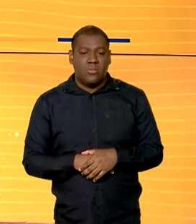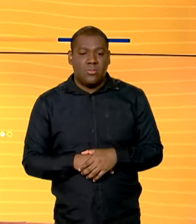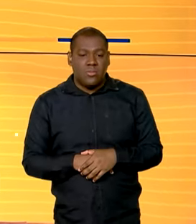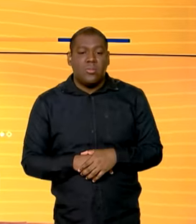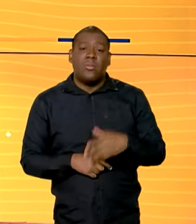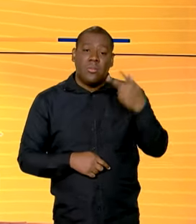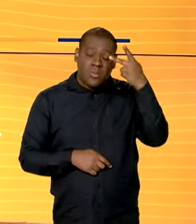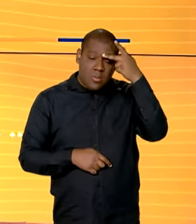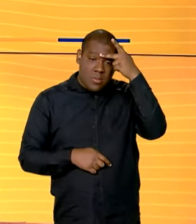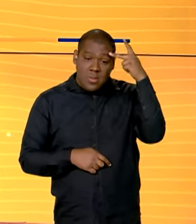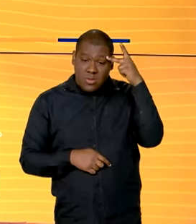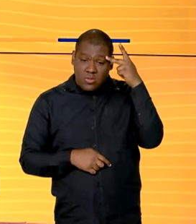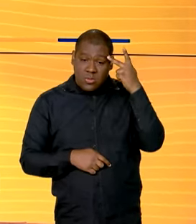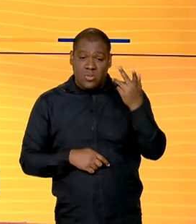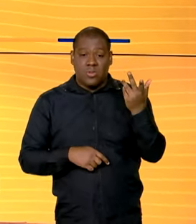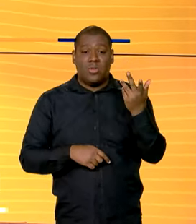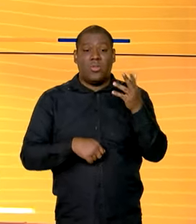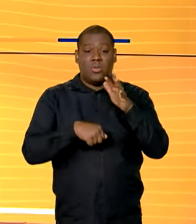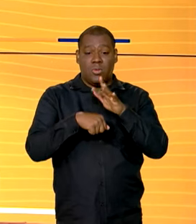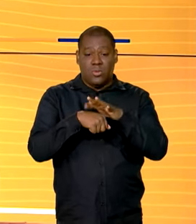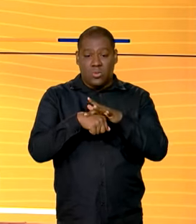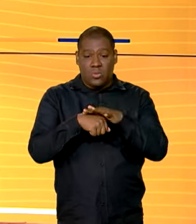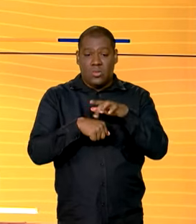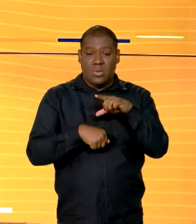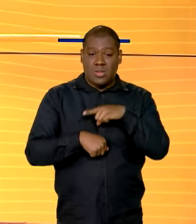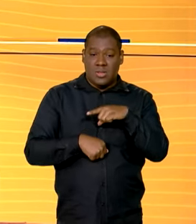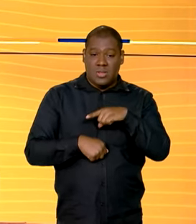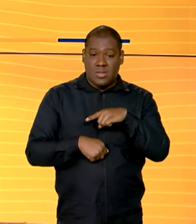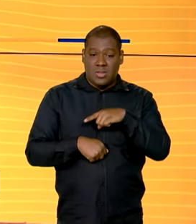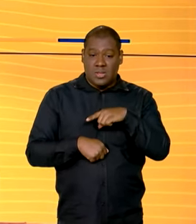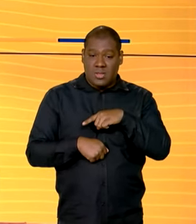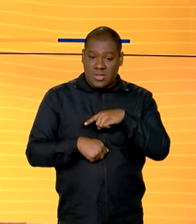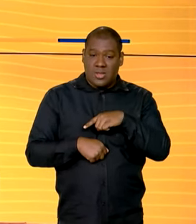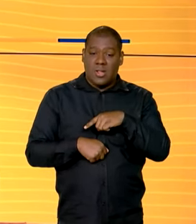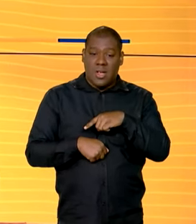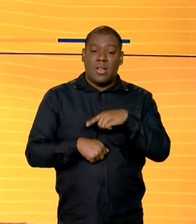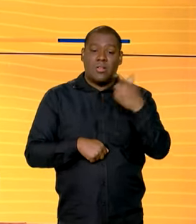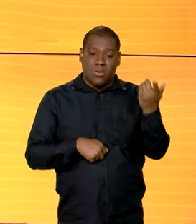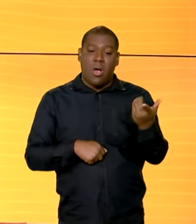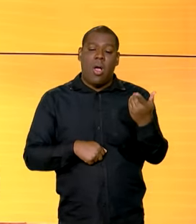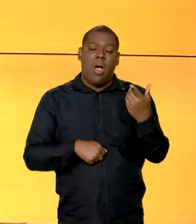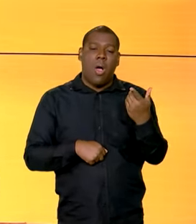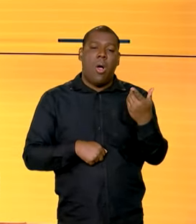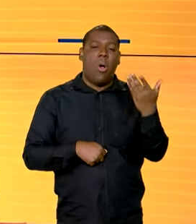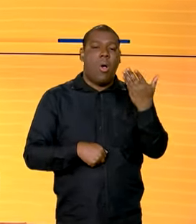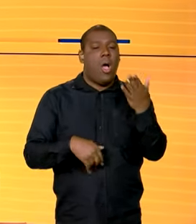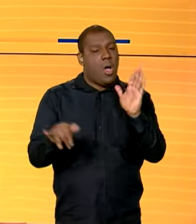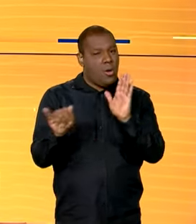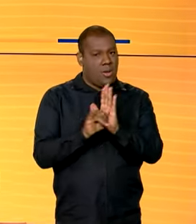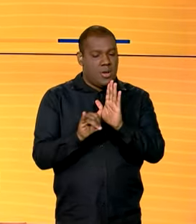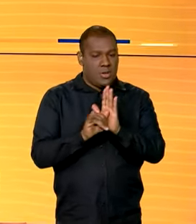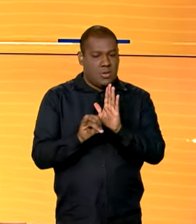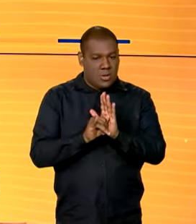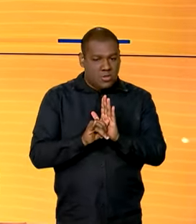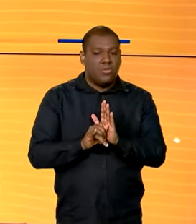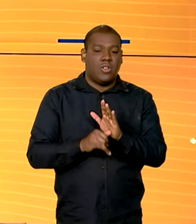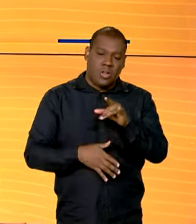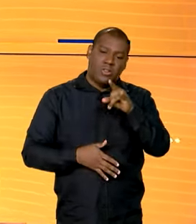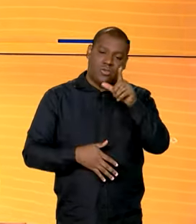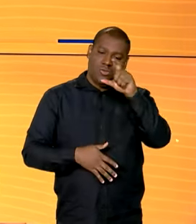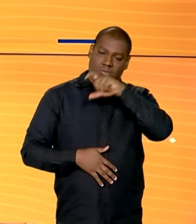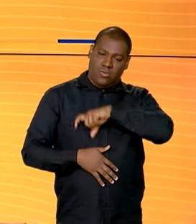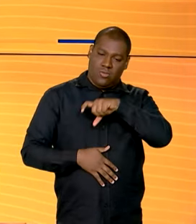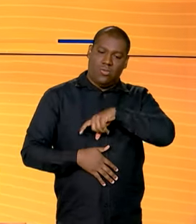desde que mantenham face, testa e queixo visíveis. De acordo com o governo, a medida foi adotada para